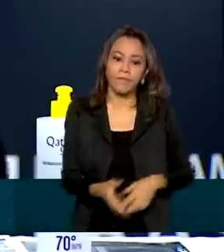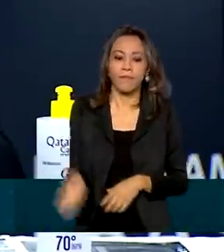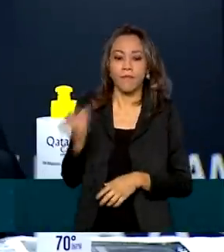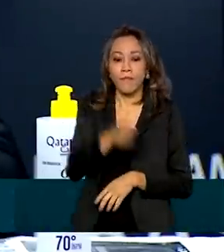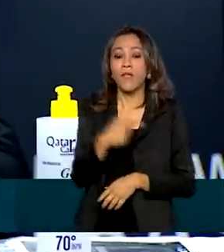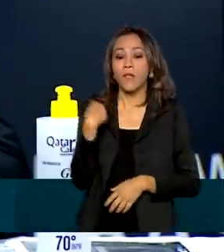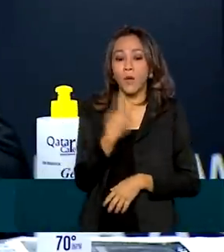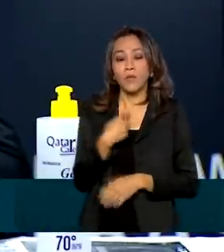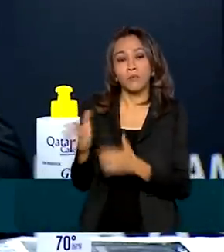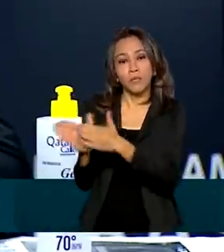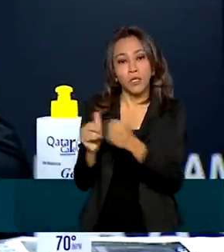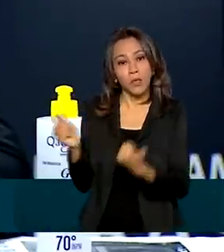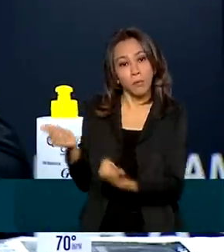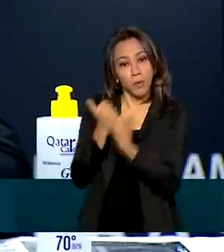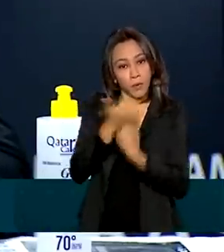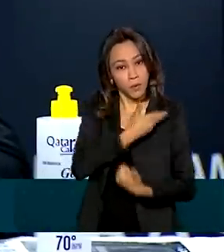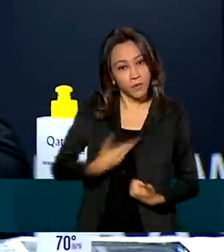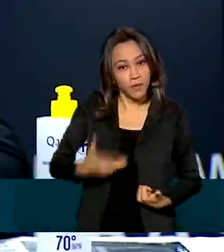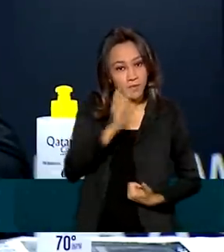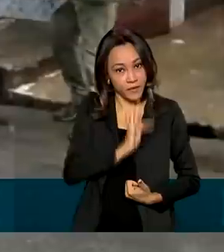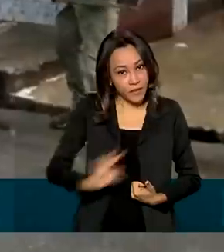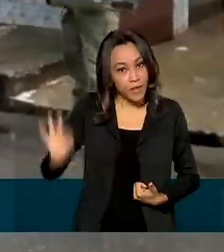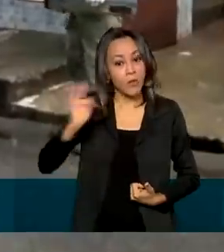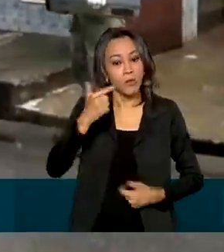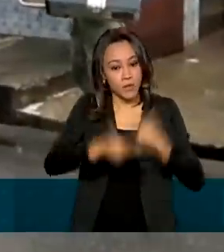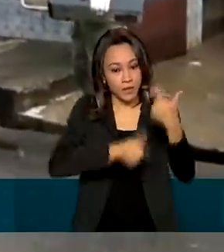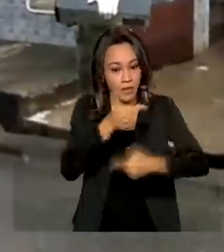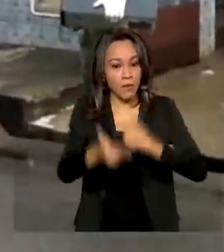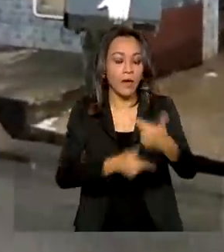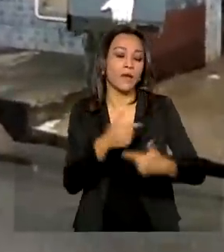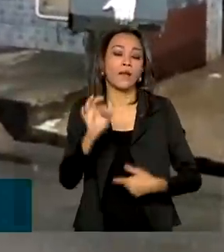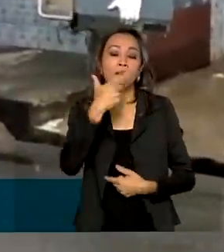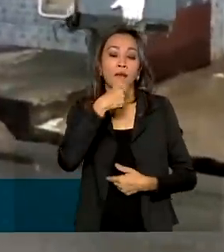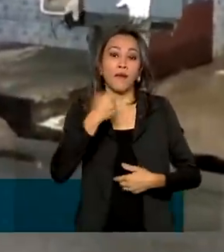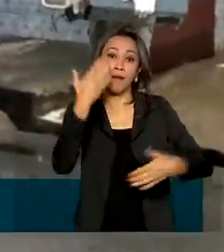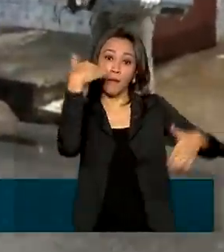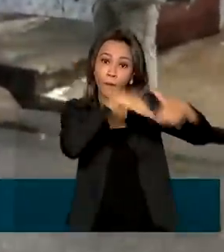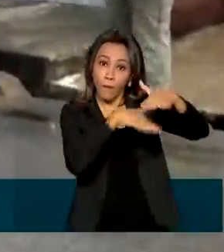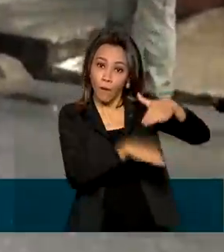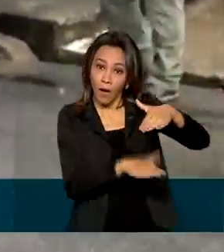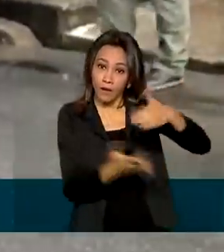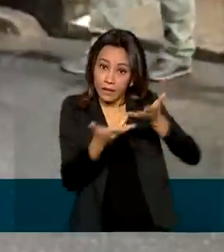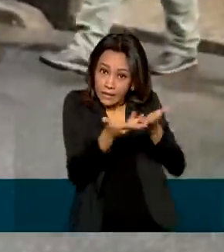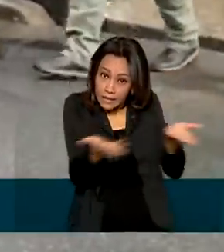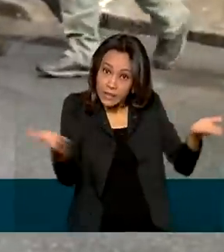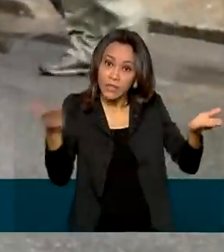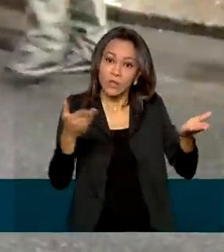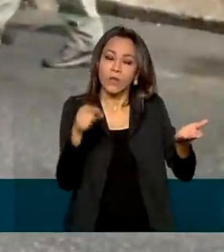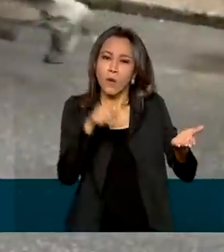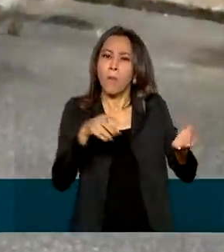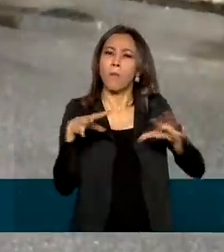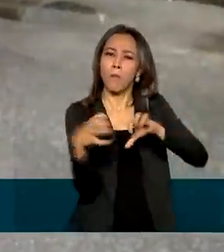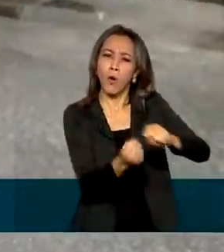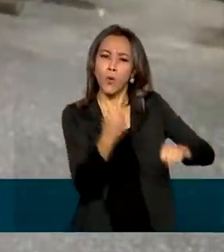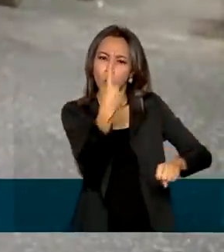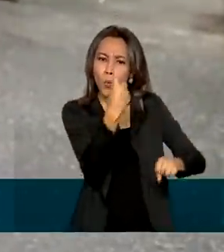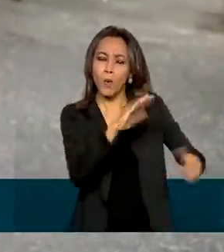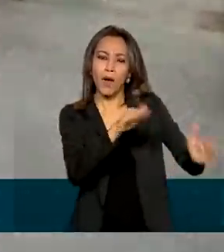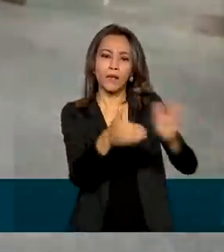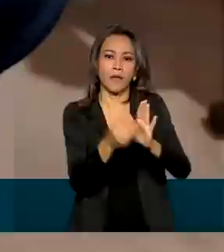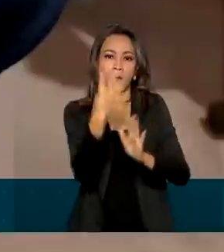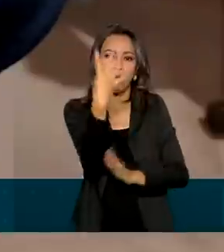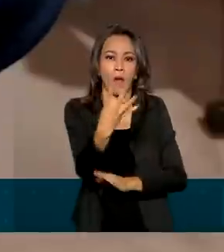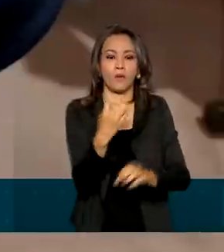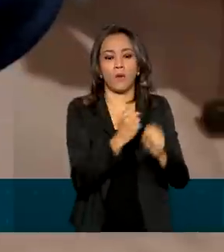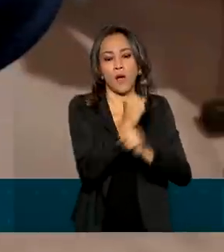federal para executar essa missão. Quem armazena esse tipo de conteúdo pode pegar de um a quatro anos de